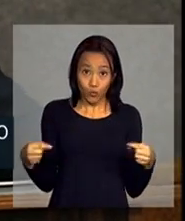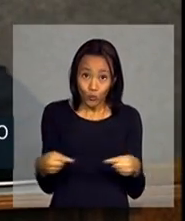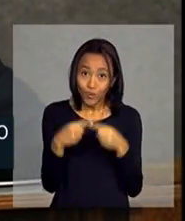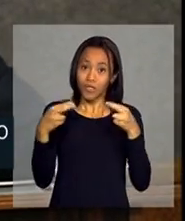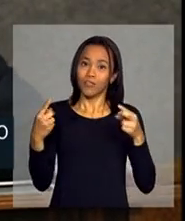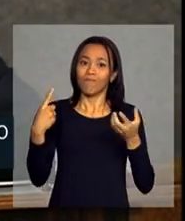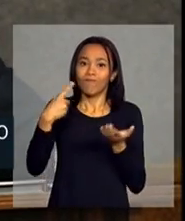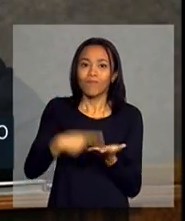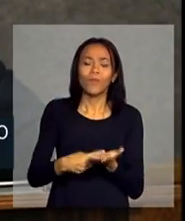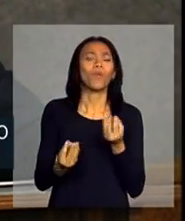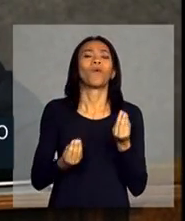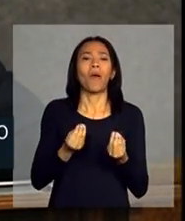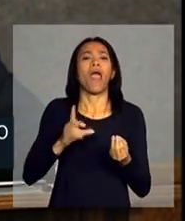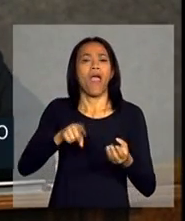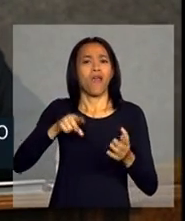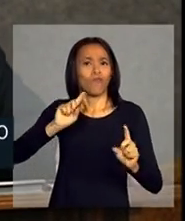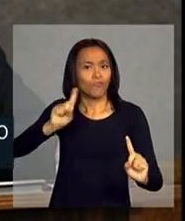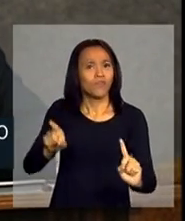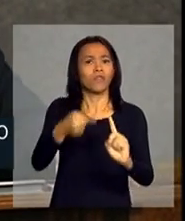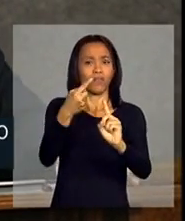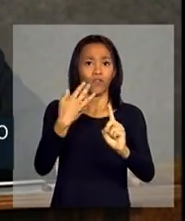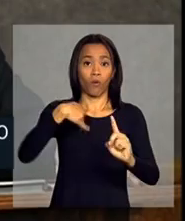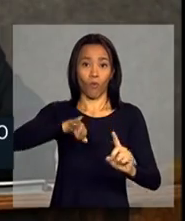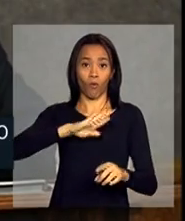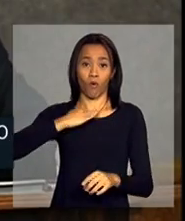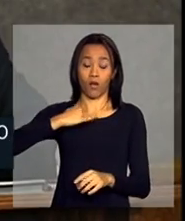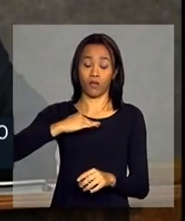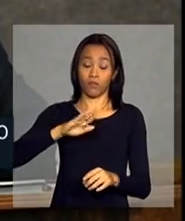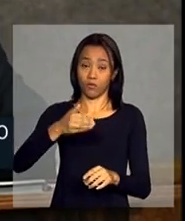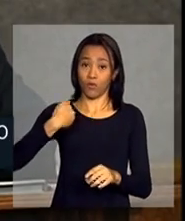desafio, quando a gente iniciou aqui